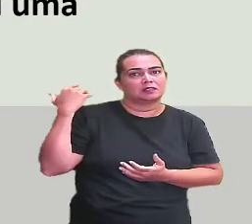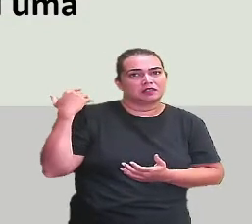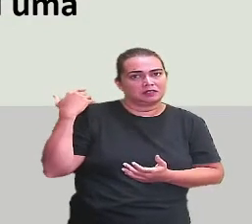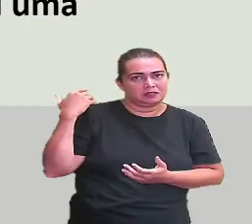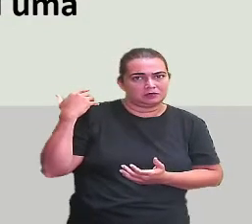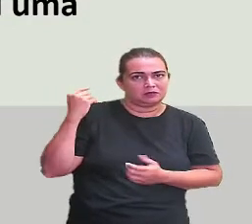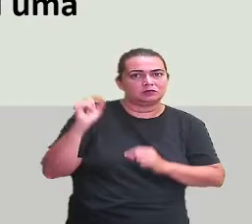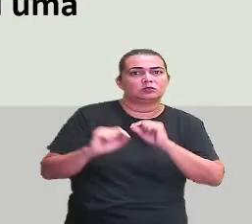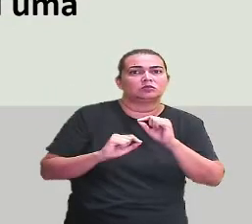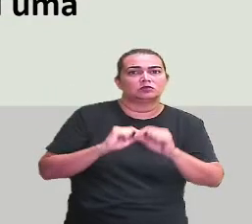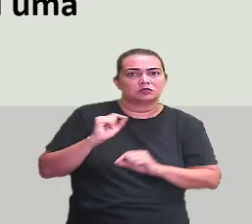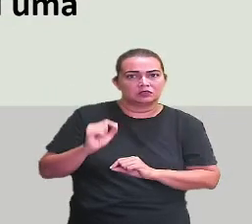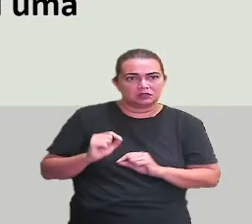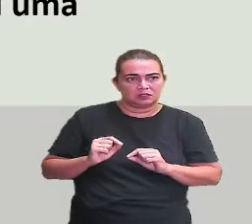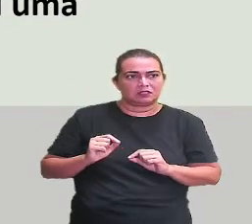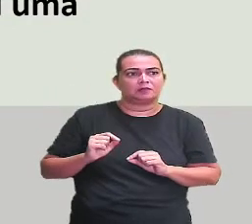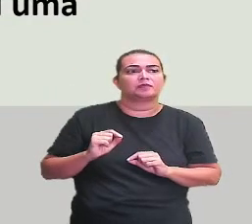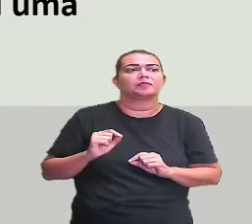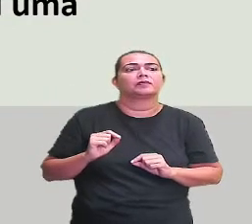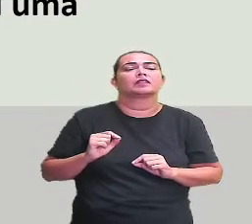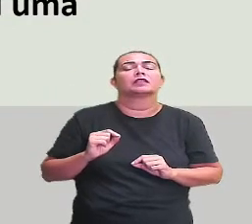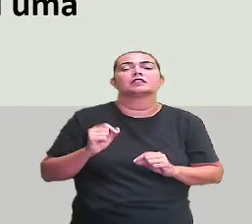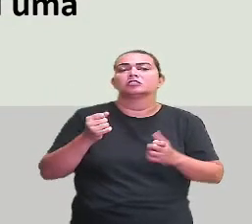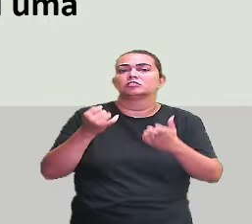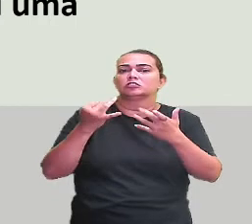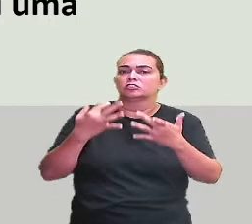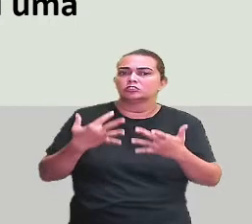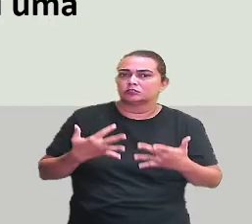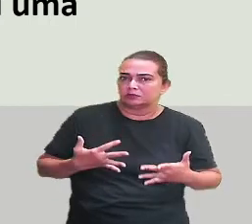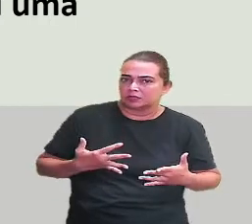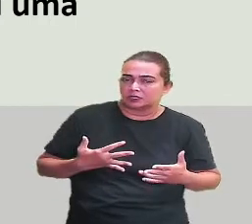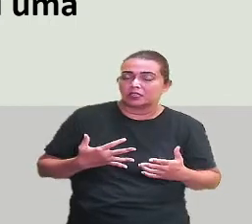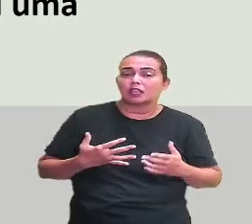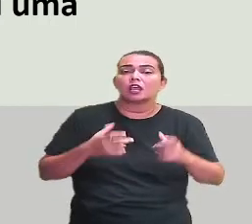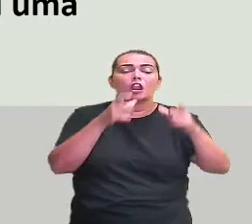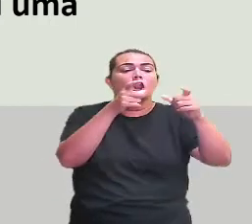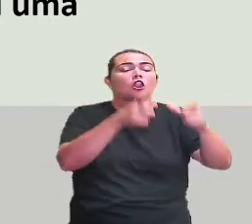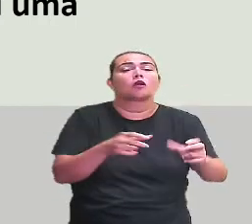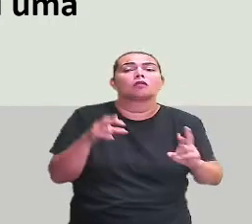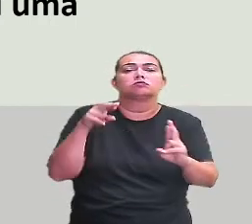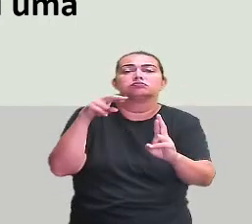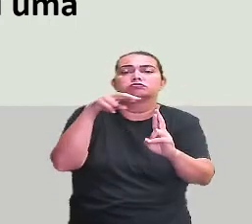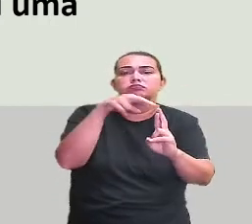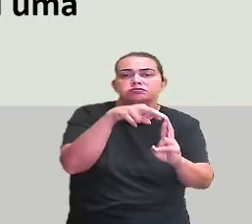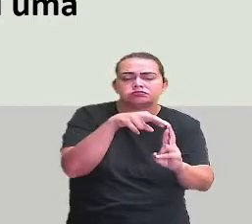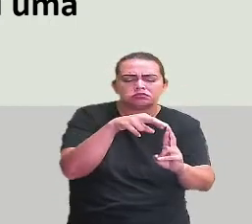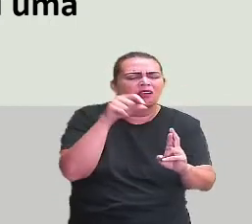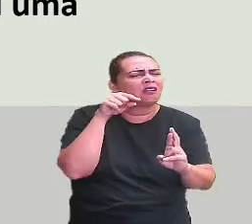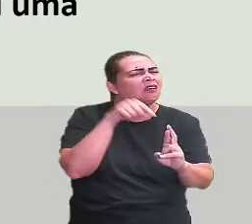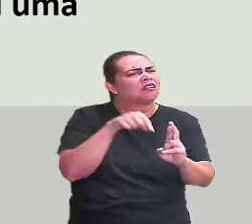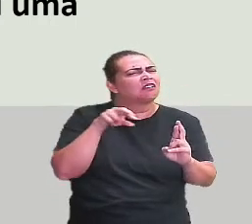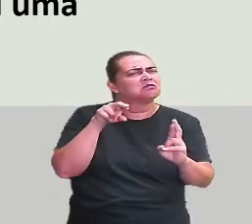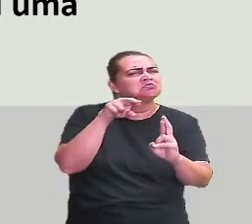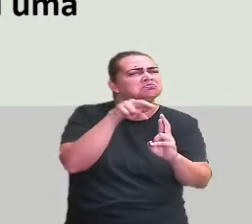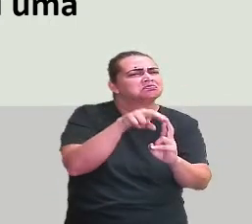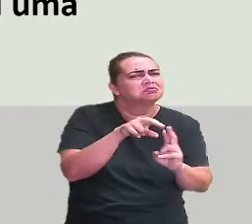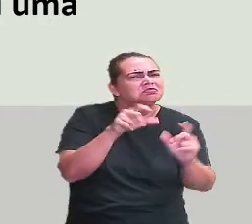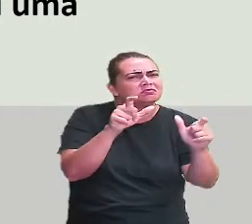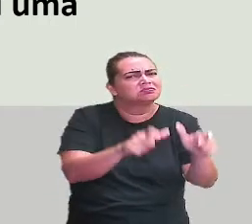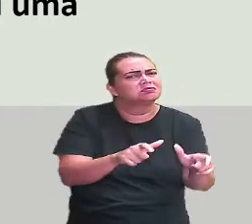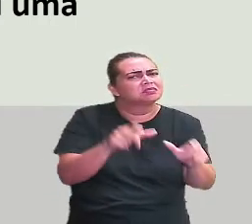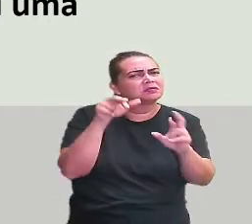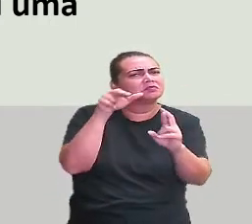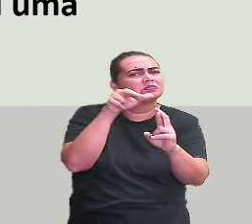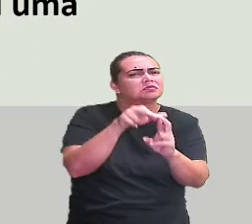só. Na aula passada, eu falei um pouquinho sobre pontos de referência. E o que danado vem a ser pontos de